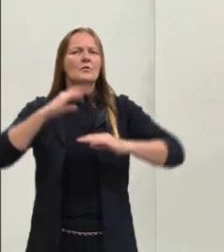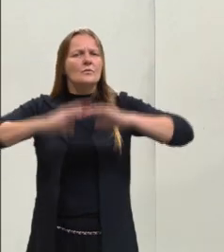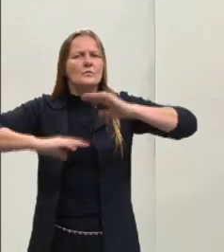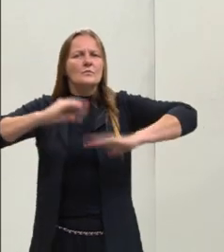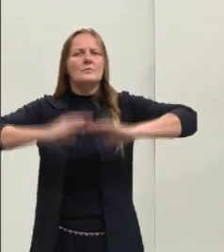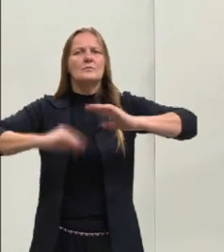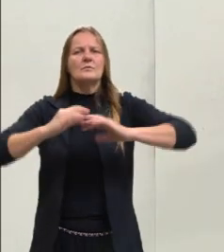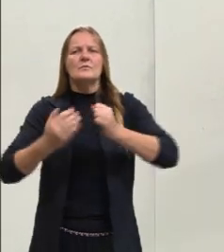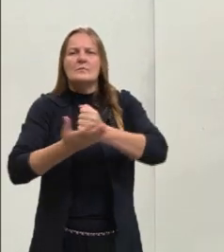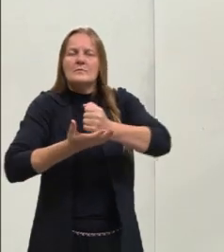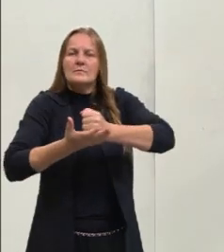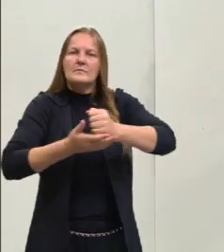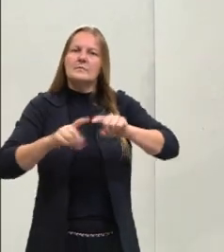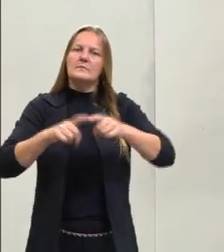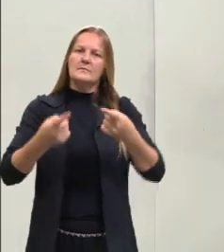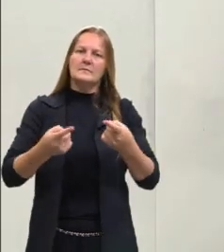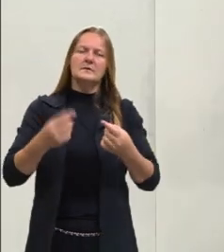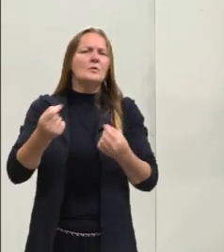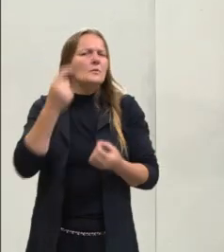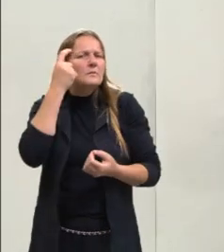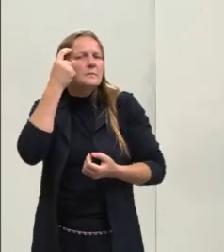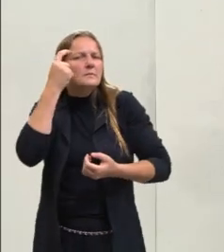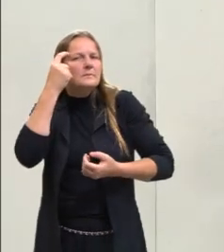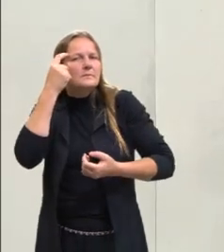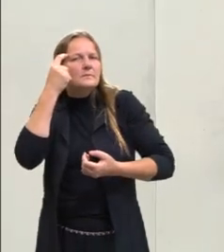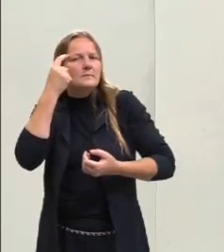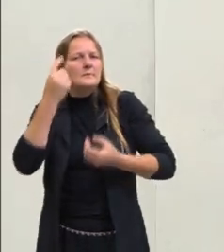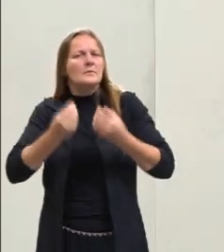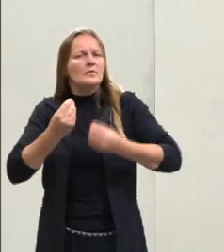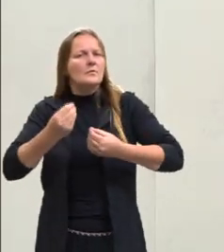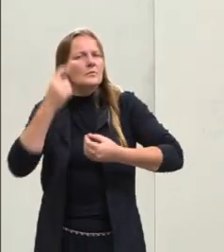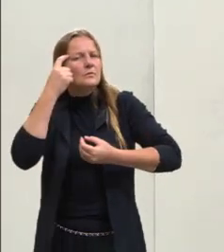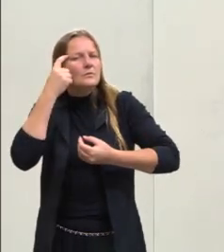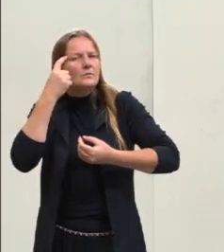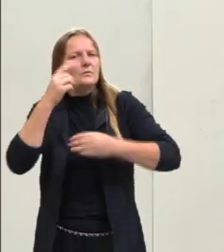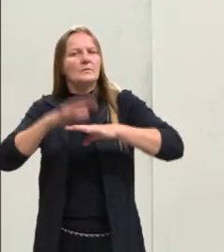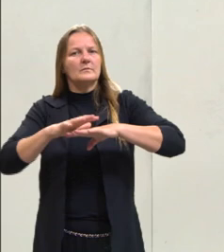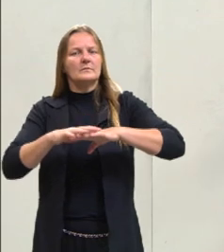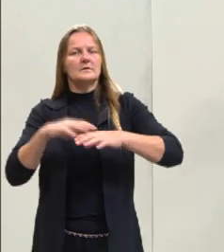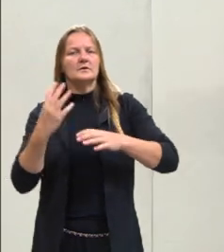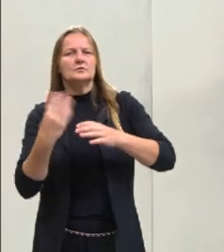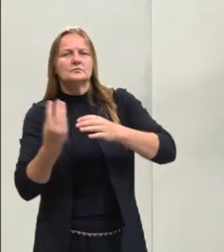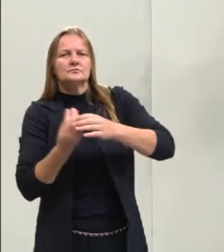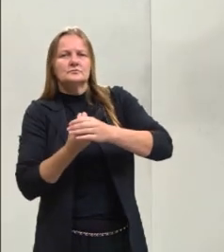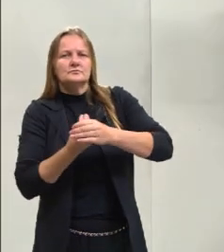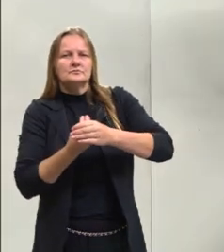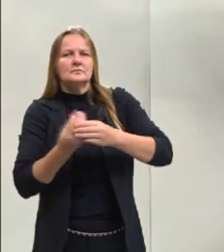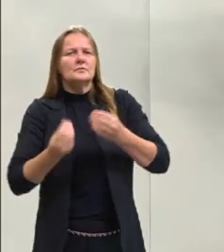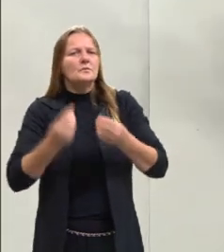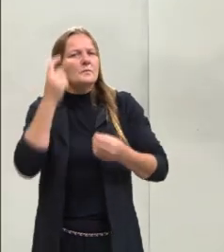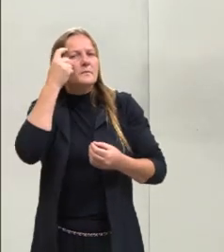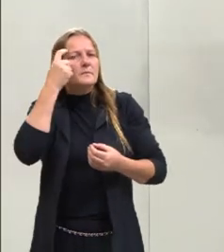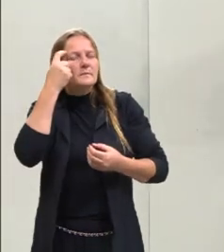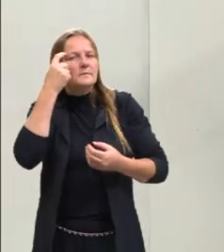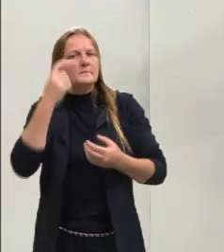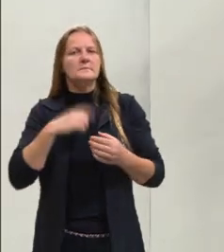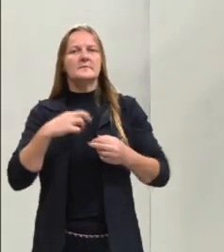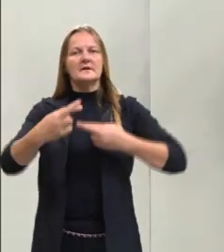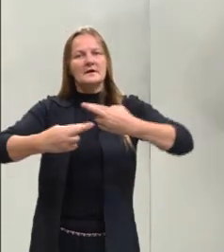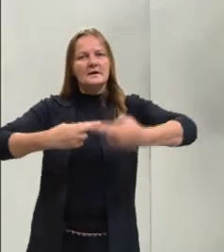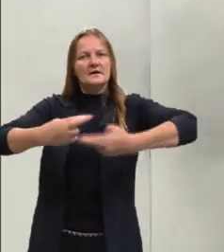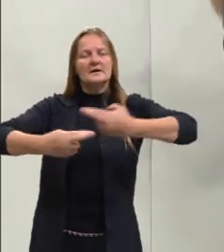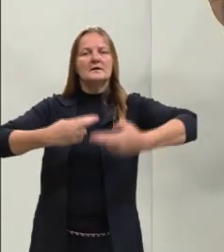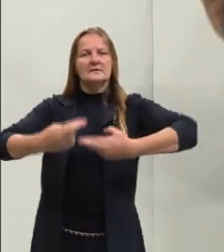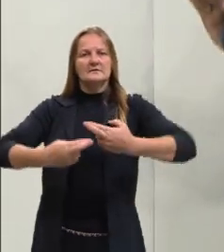básica. No entanto, gente não pensou, então, ainda sobre isso. Hoje, como nós vamos estar pensando sobre a relação